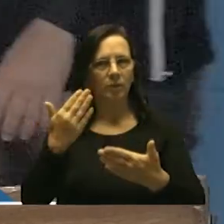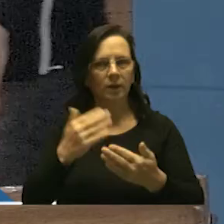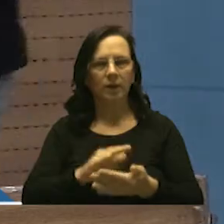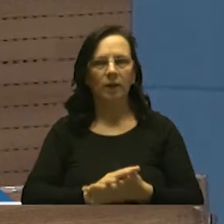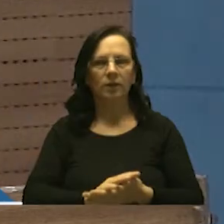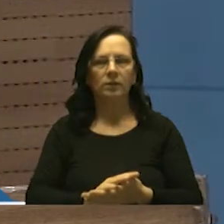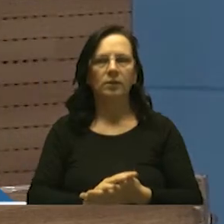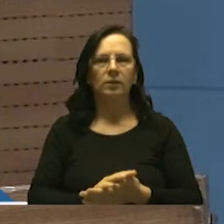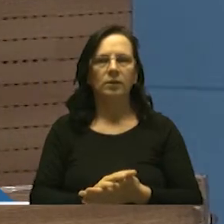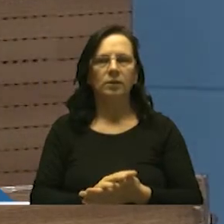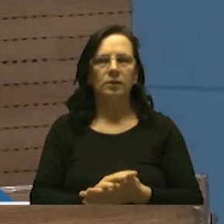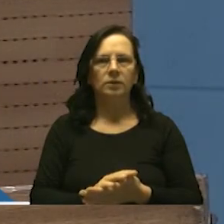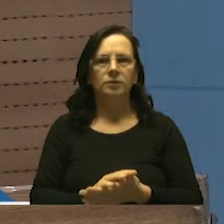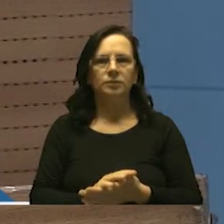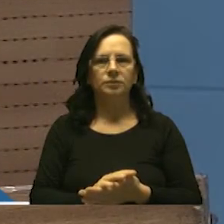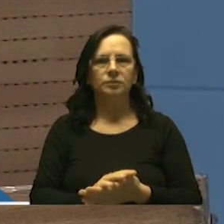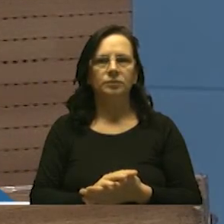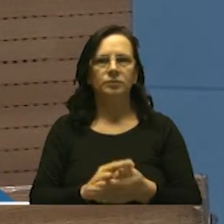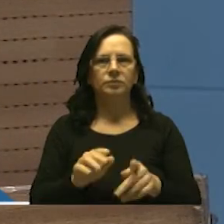vereador